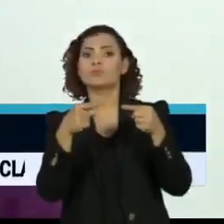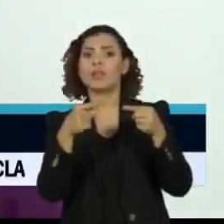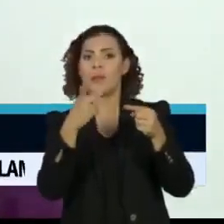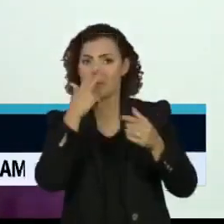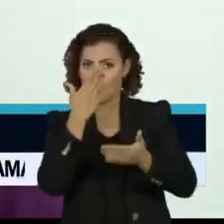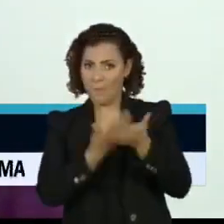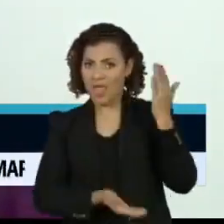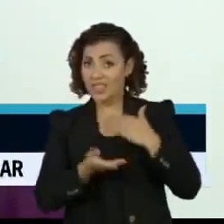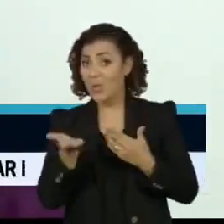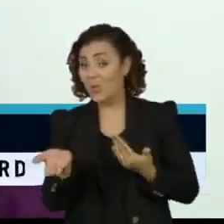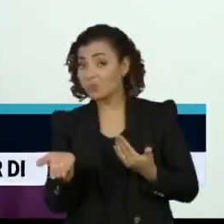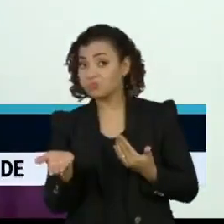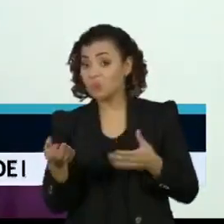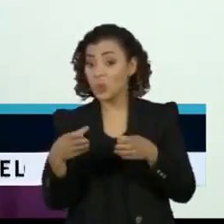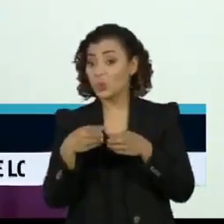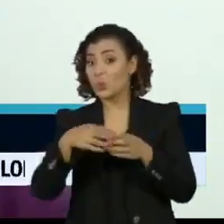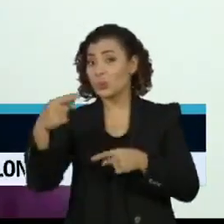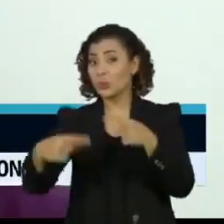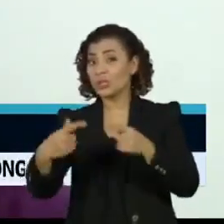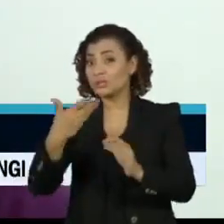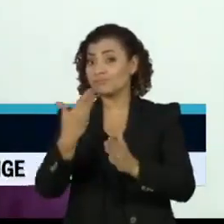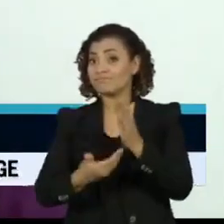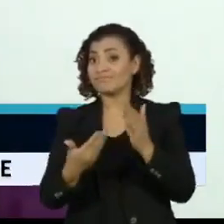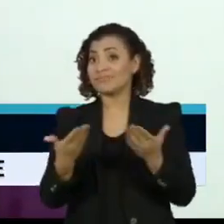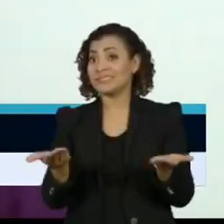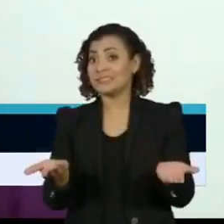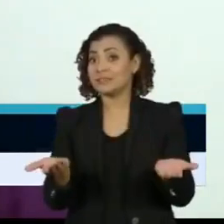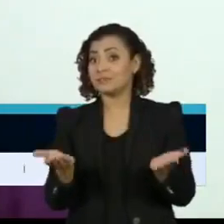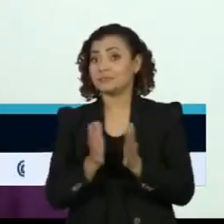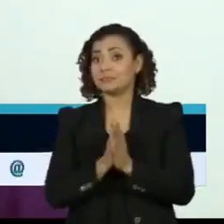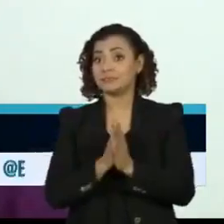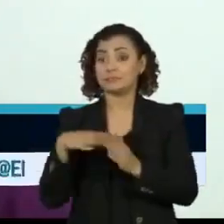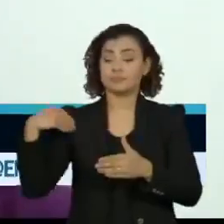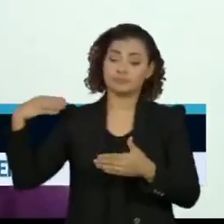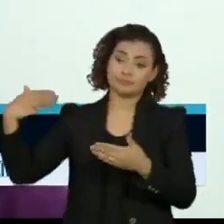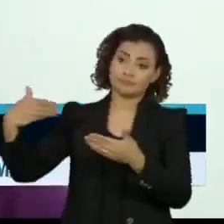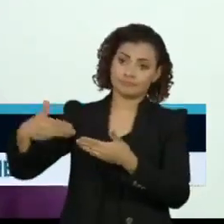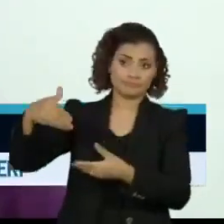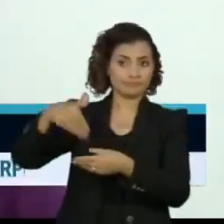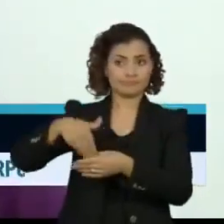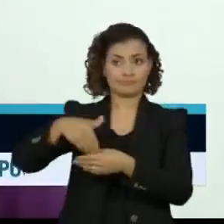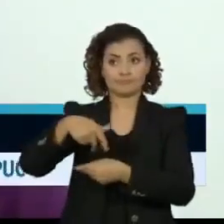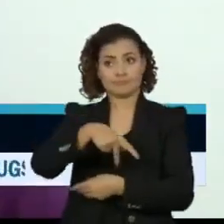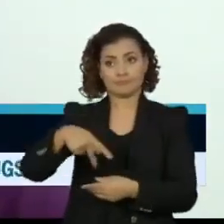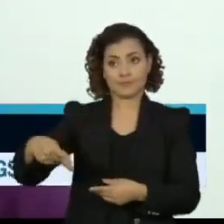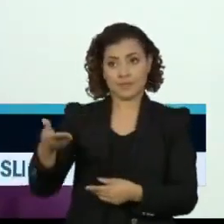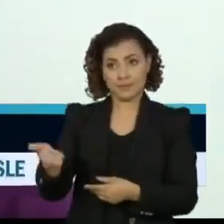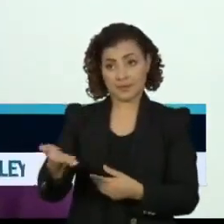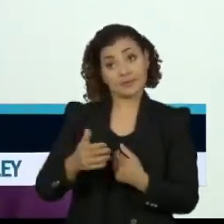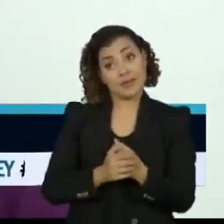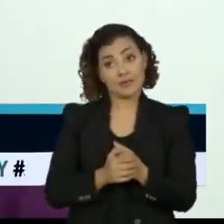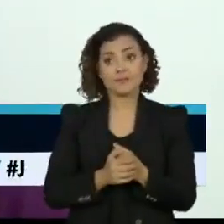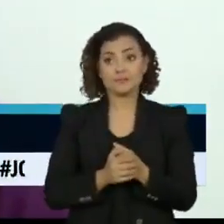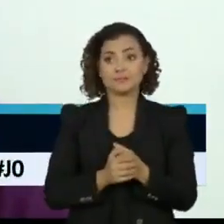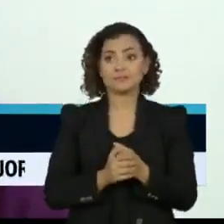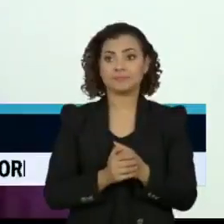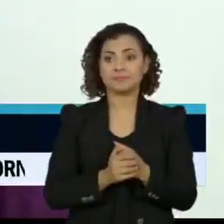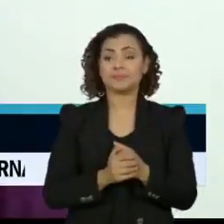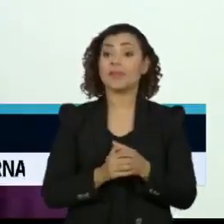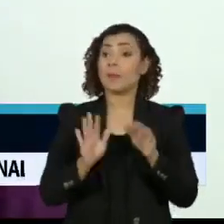derrota dele e do seu grupo político nas últimas eleições para a presidência da Câmara,